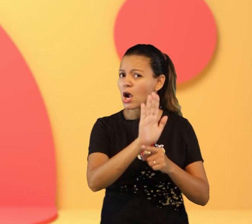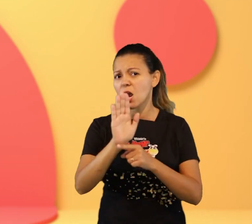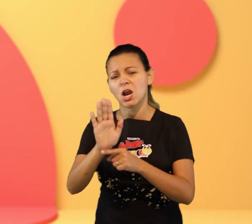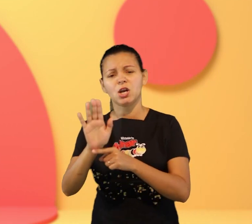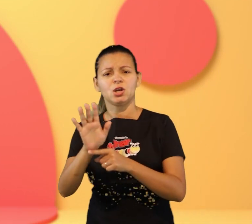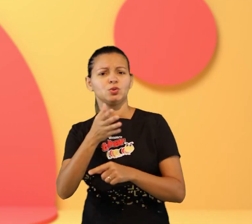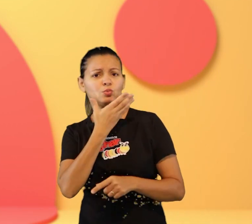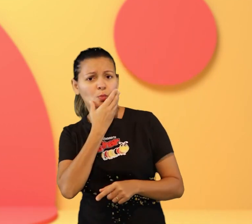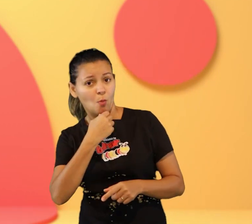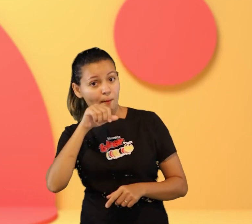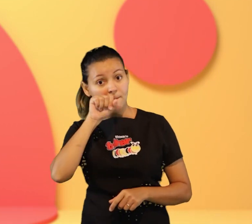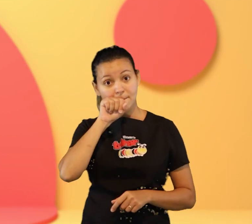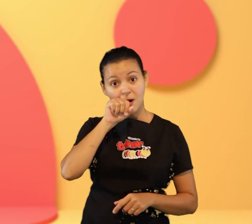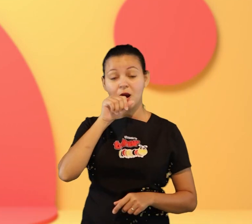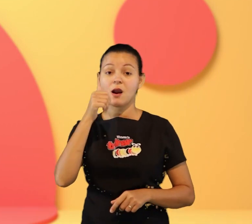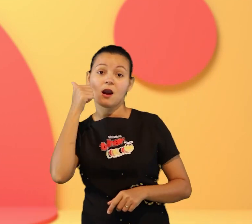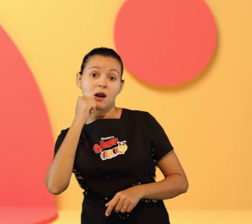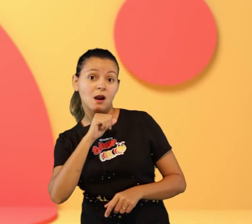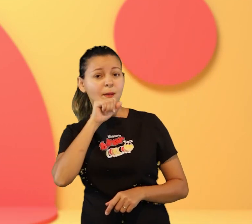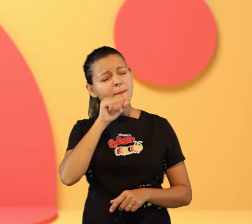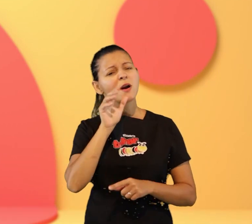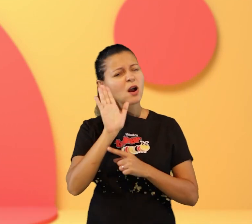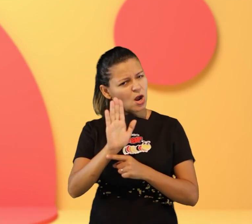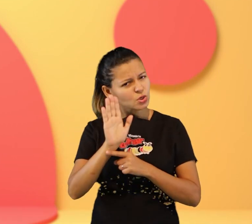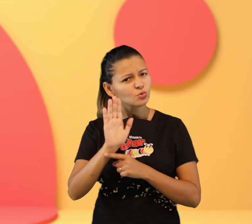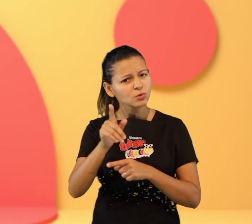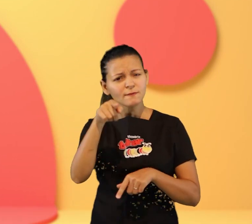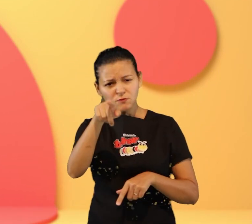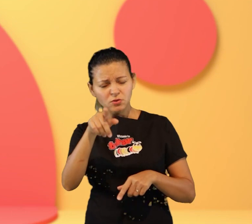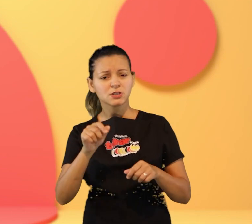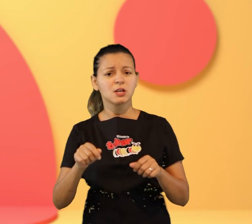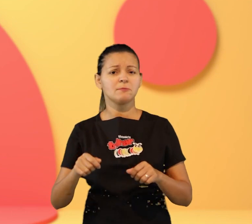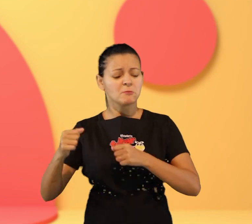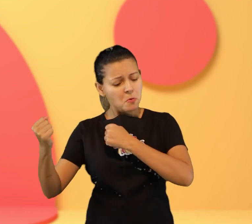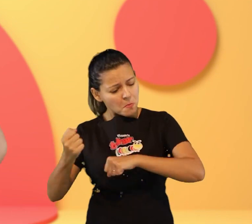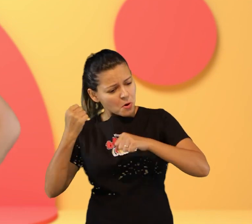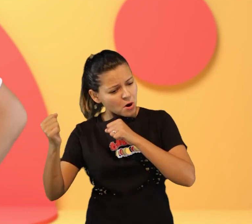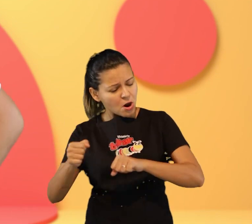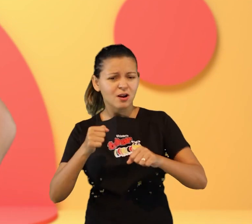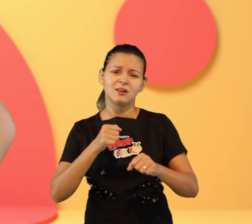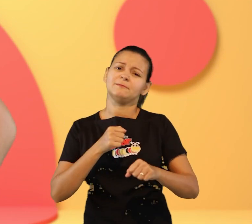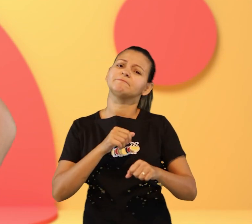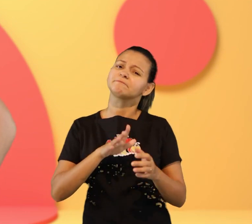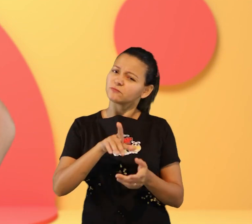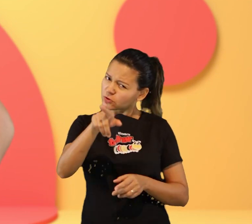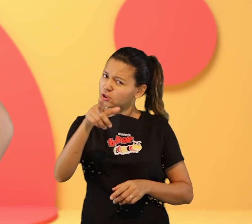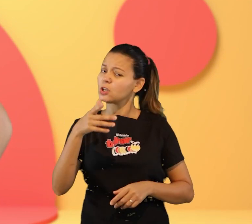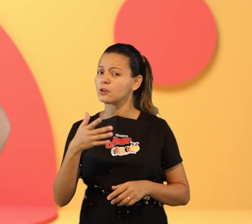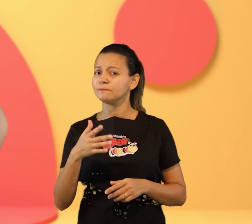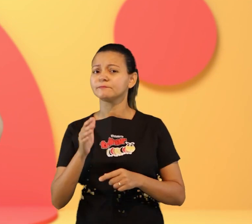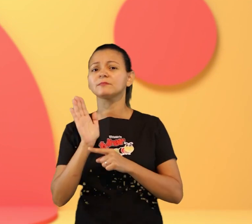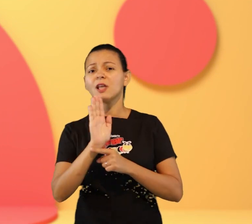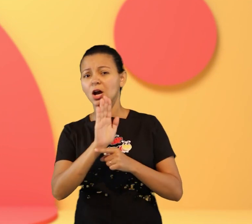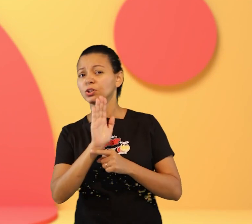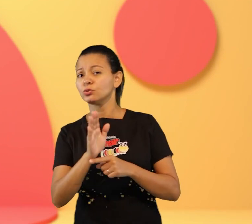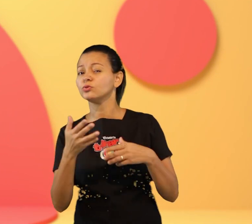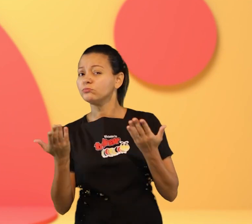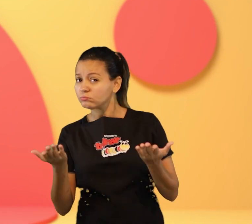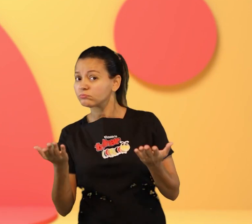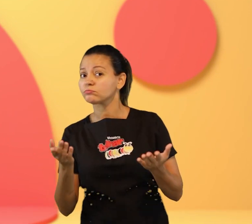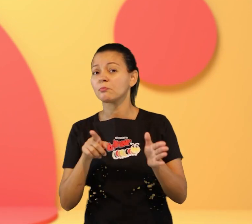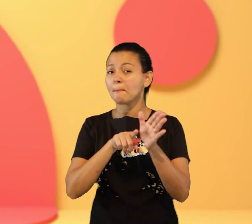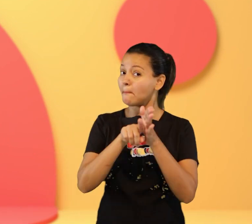nós vamos falar sobre gratidão tá certo? e olha só esses exemplos que eu peguei para você imagina só que